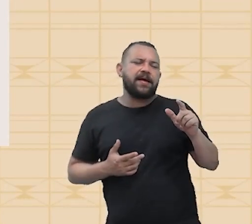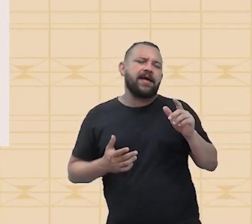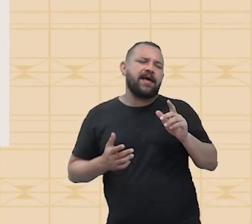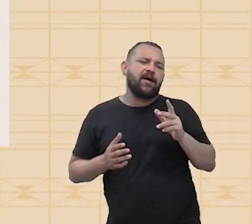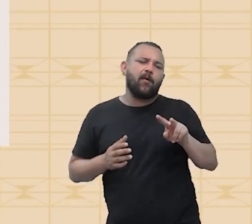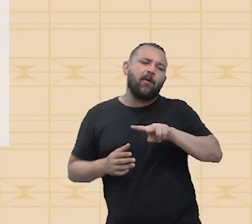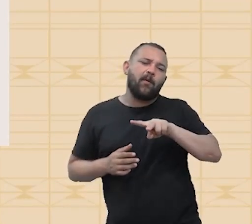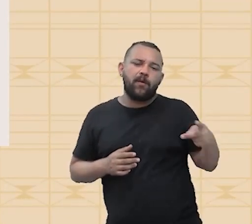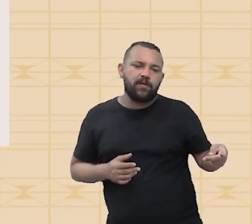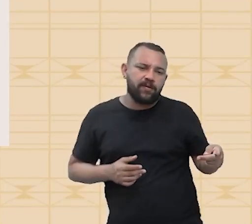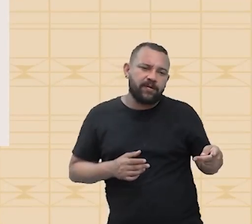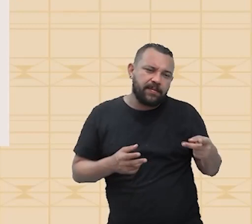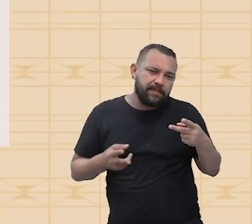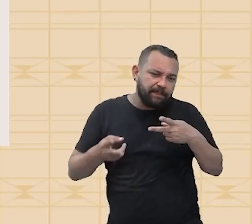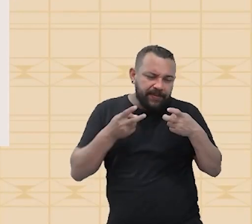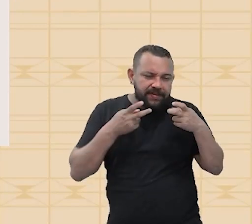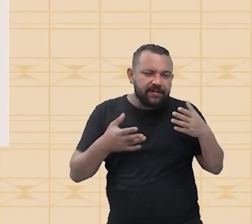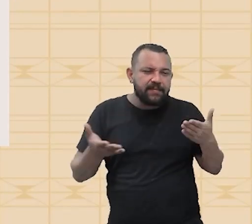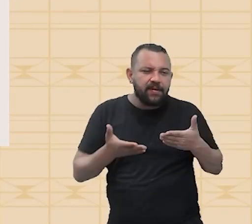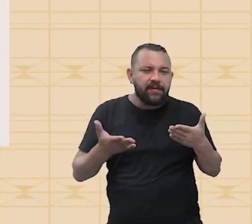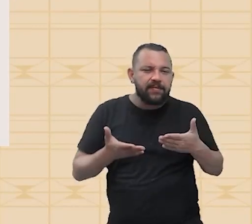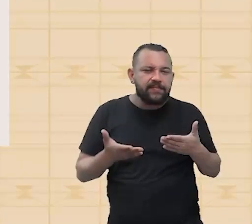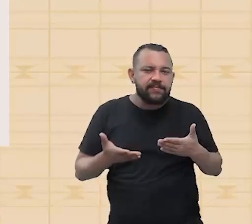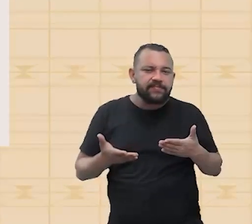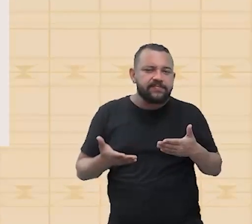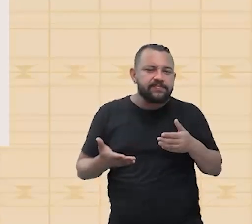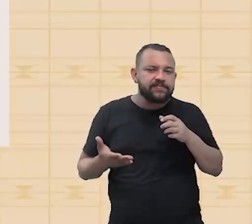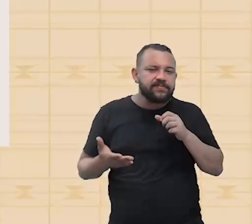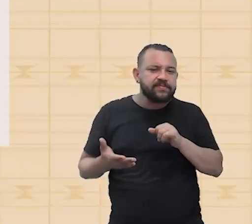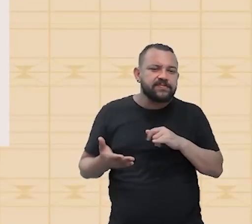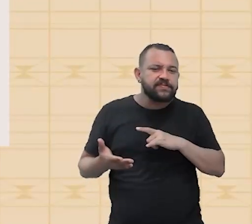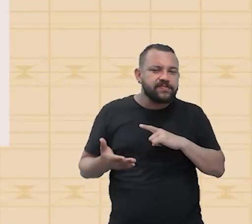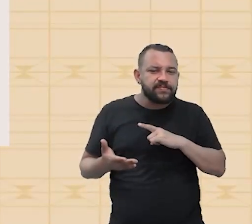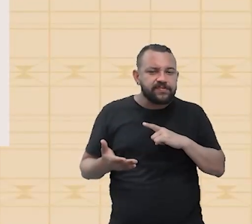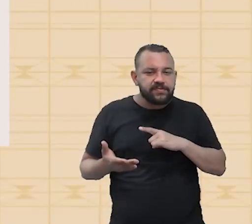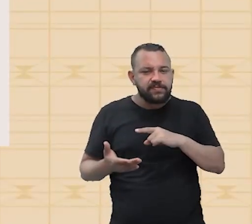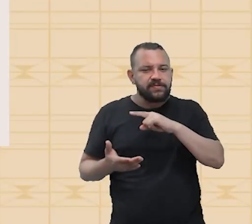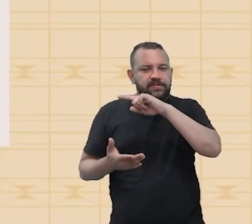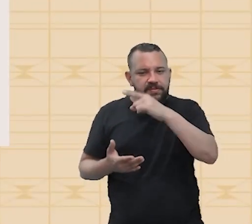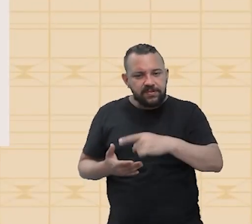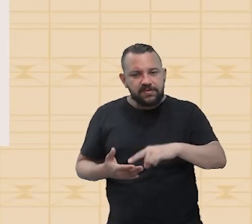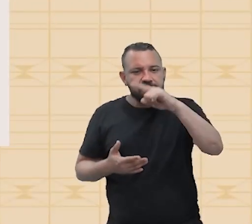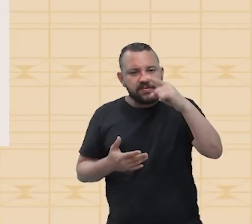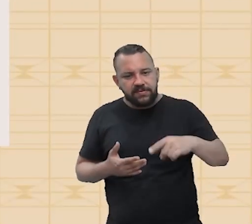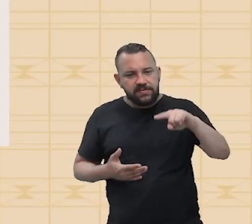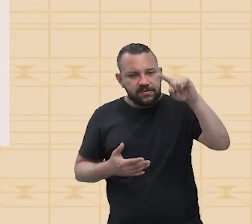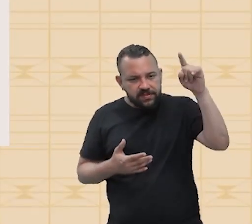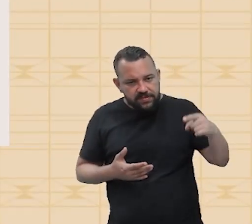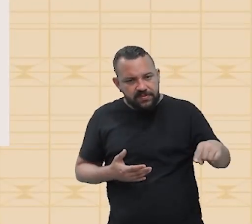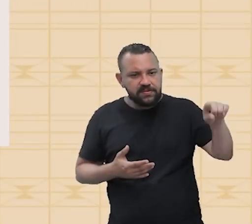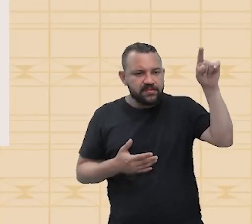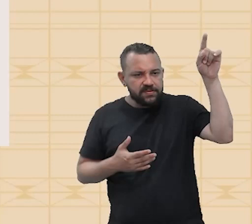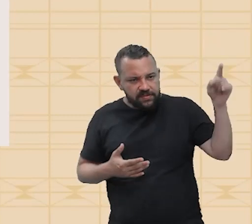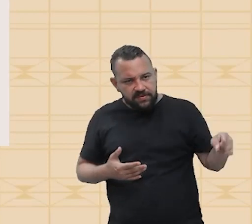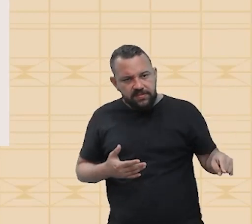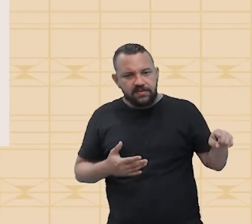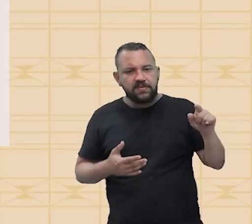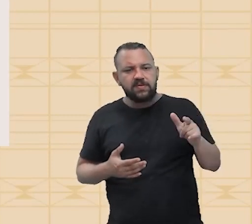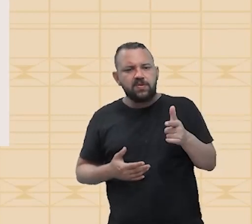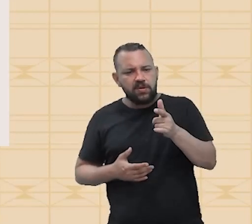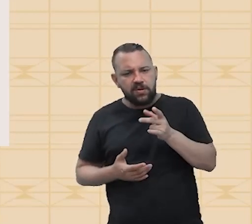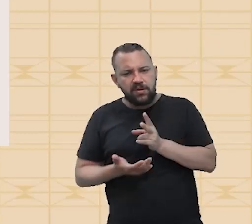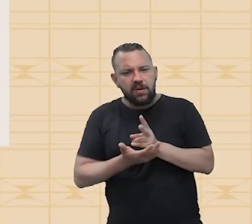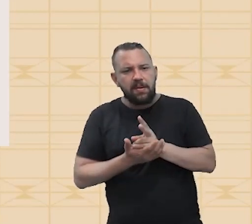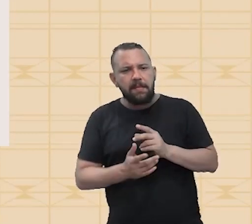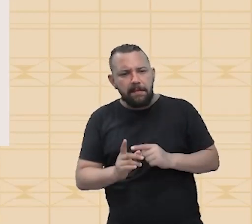Então, pensa agora comigo, tá, Meketev? Se eu tenho uma onda e que essa onda vai ter uma repetição